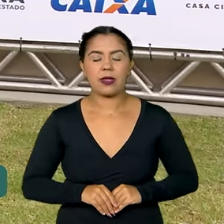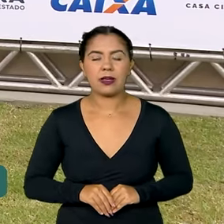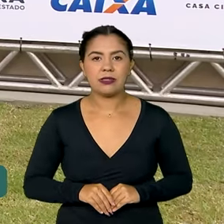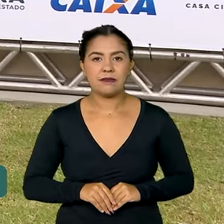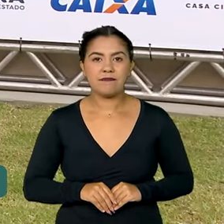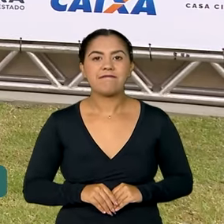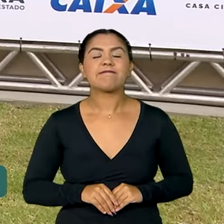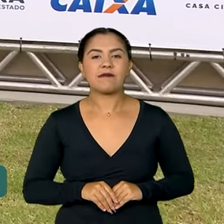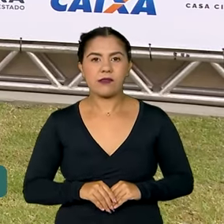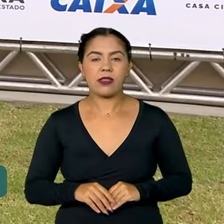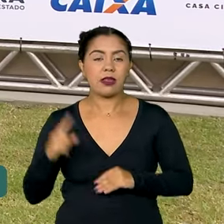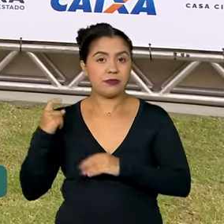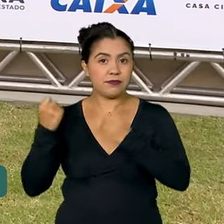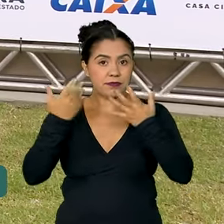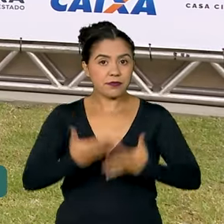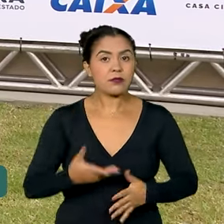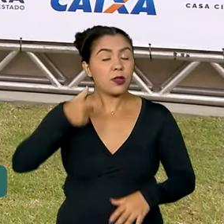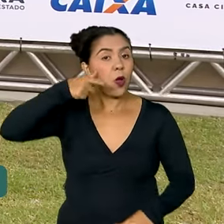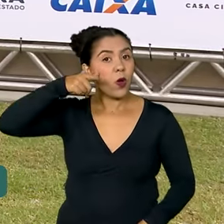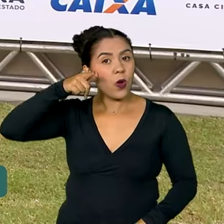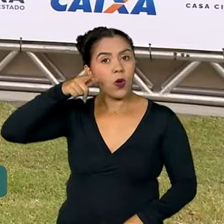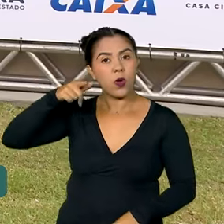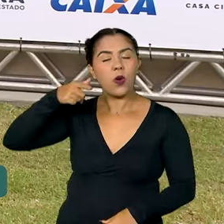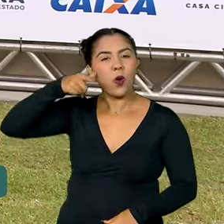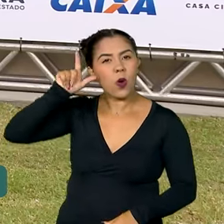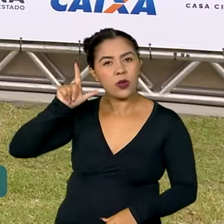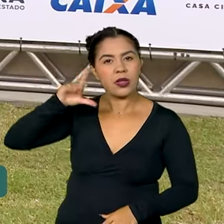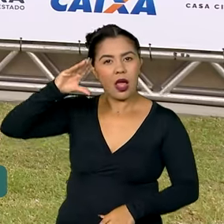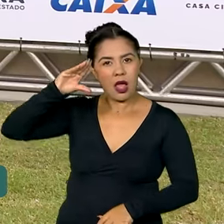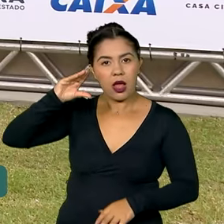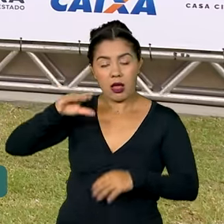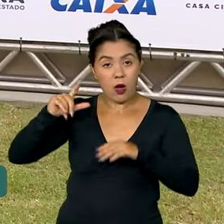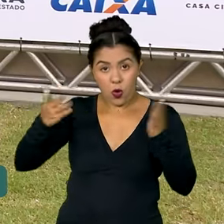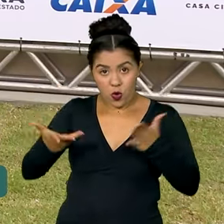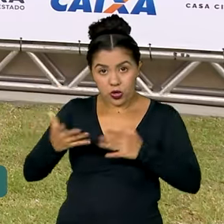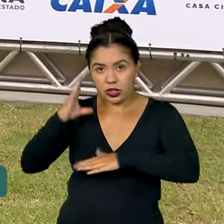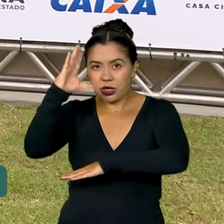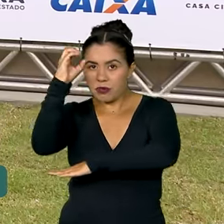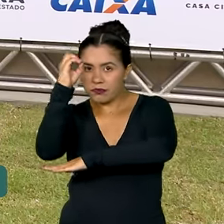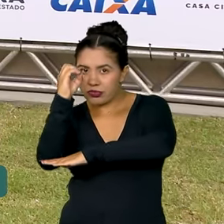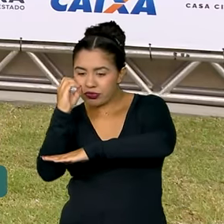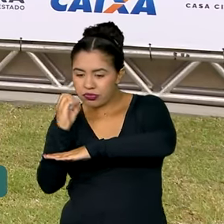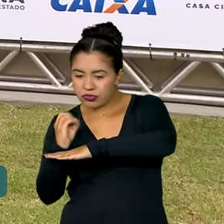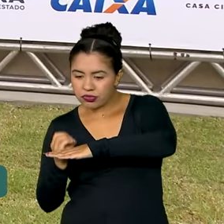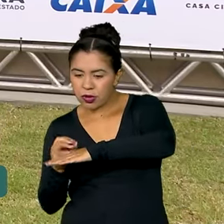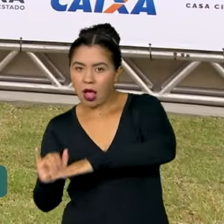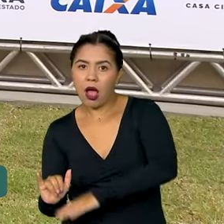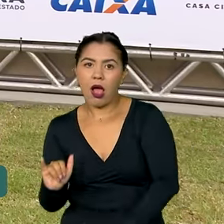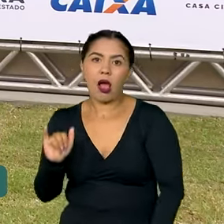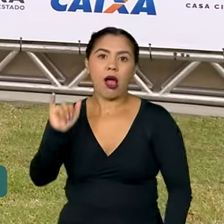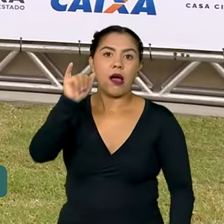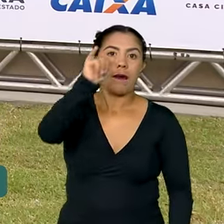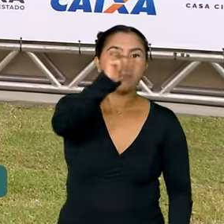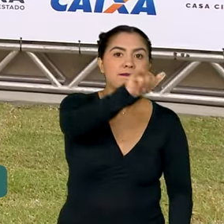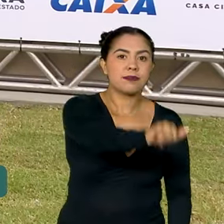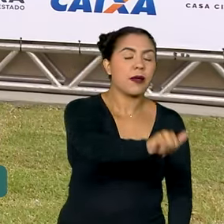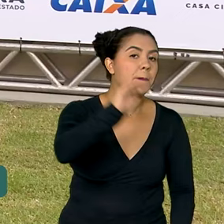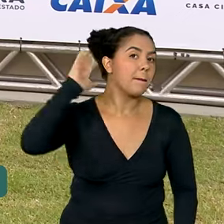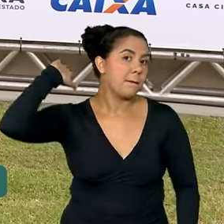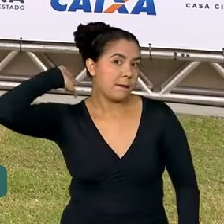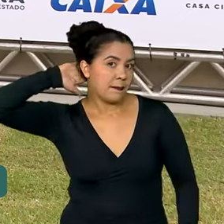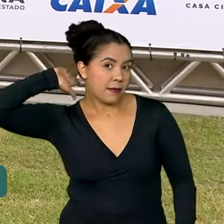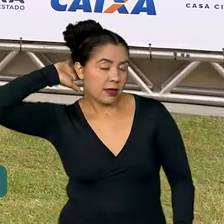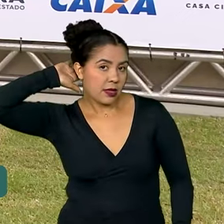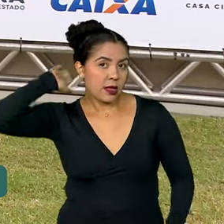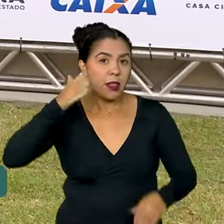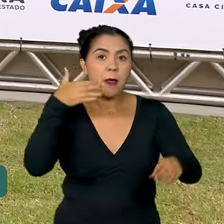No início da noite, o presidente Lula parte aqui de Fortaleza para Belém do Pará. Amanhã, o presidente participa